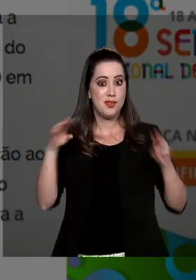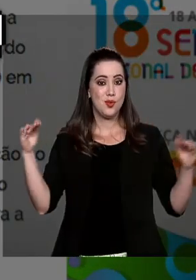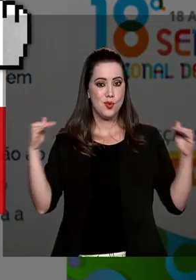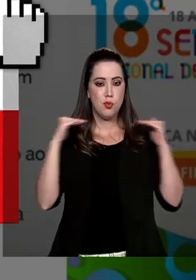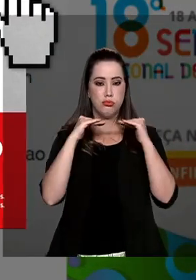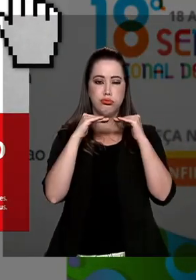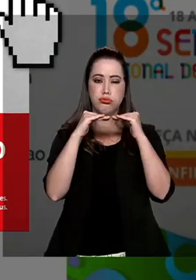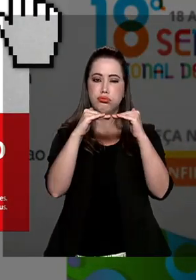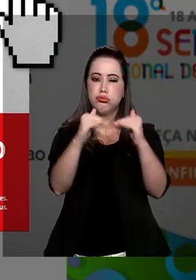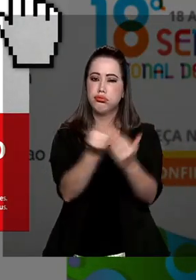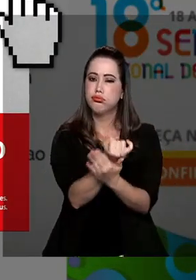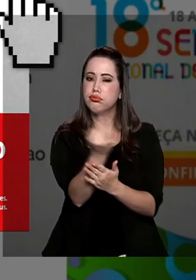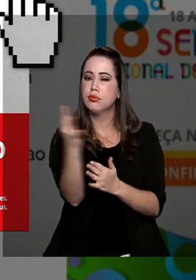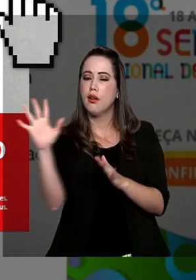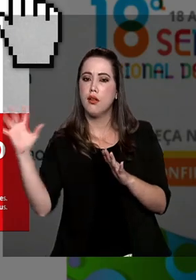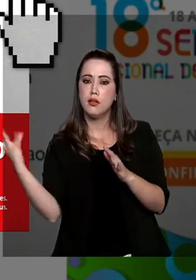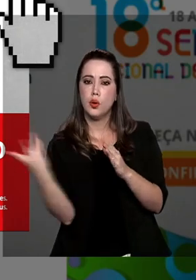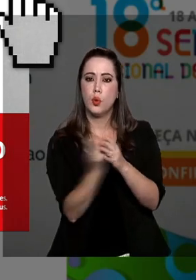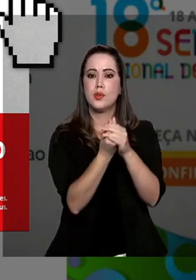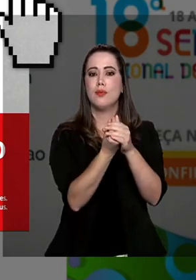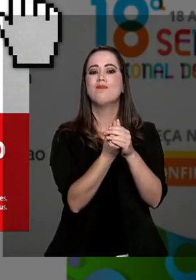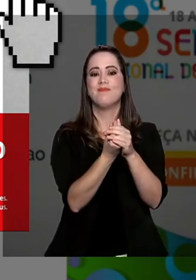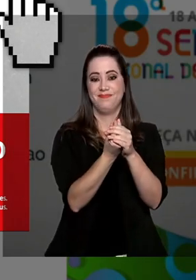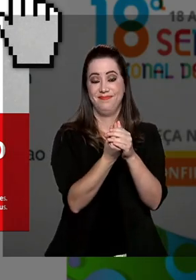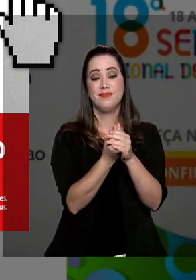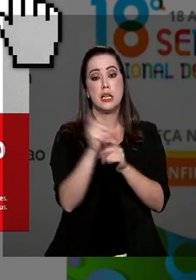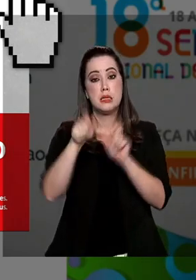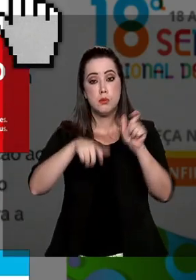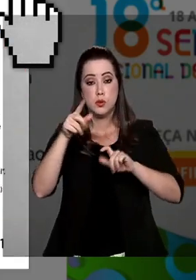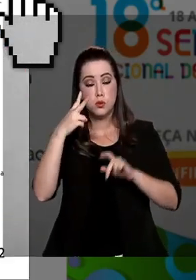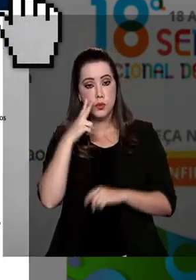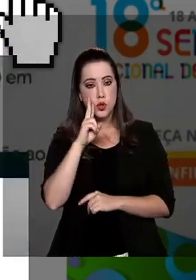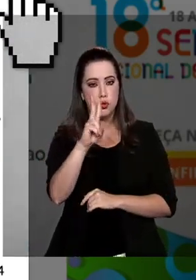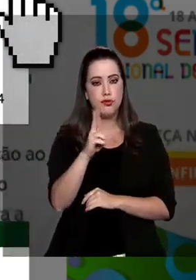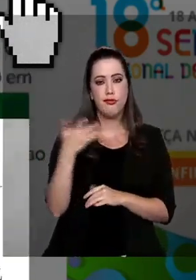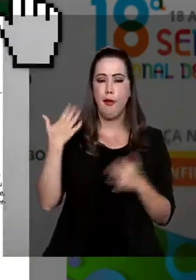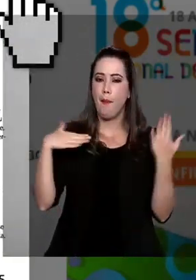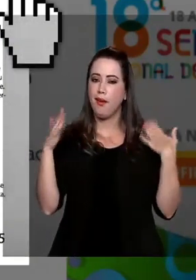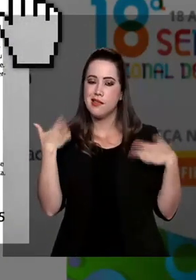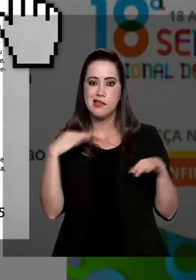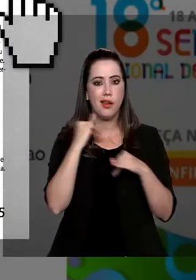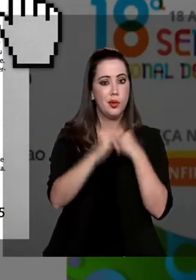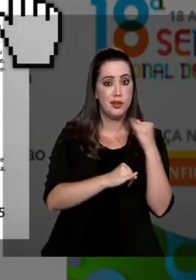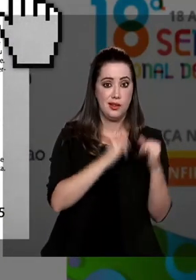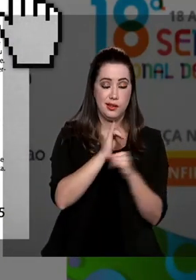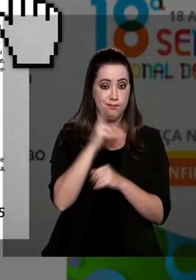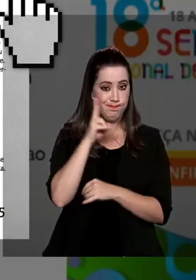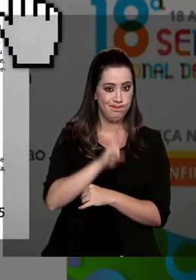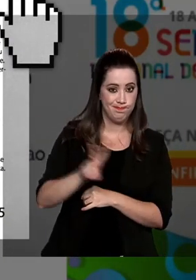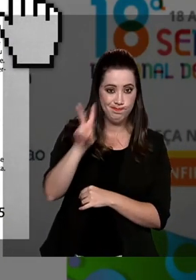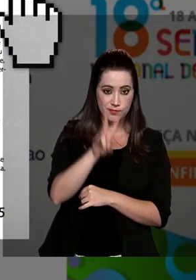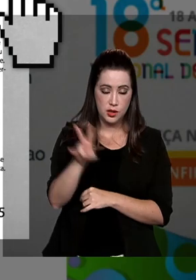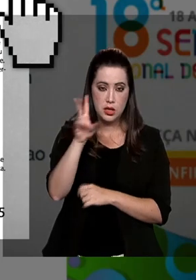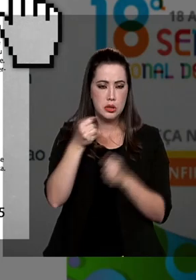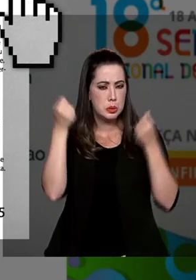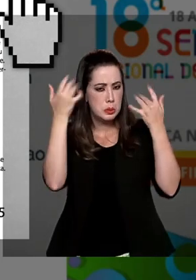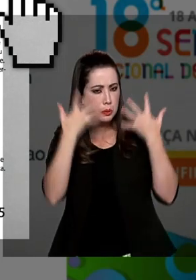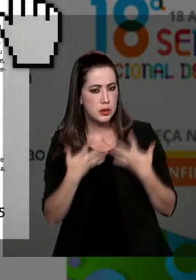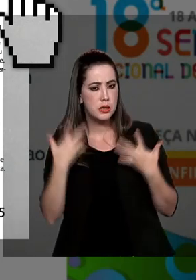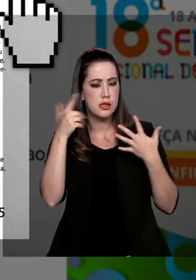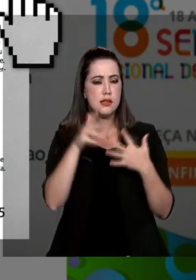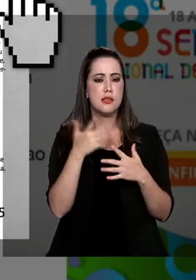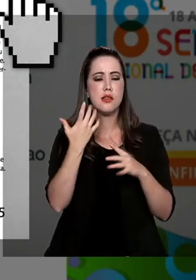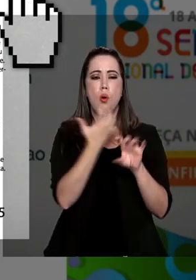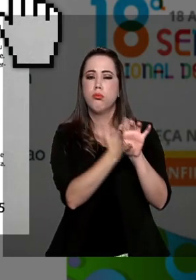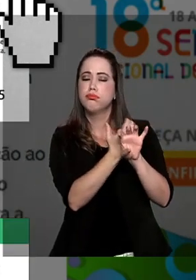Diversidade e Inclusão. Os visitantes poderão acompanhar passeios virtuais, debates, exposições, palestras, lives